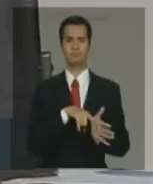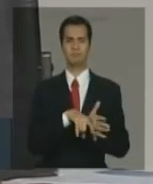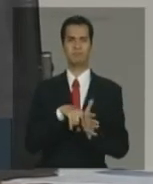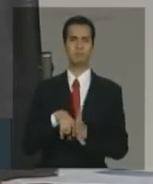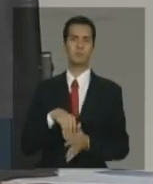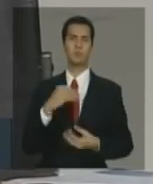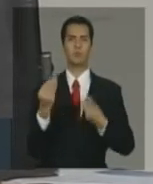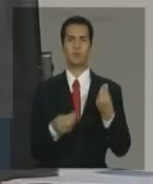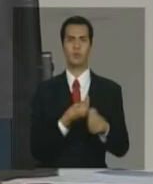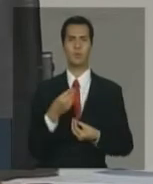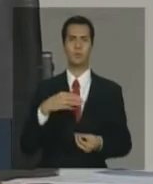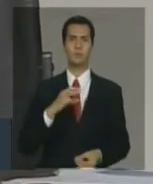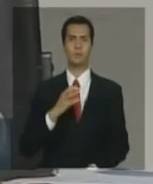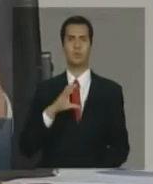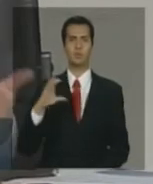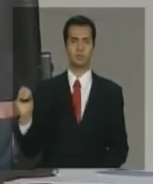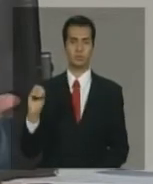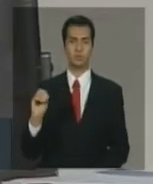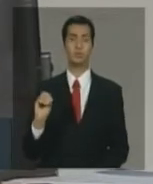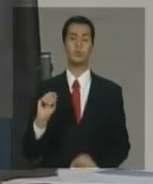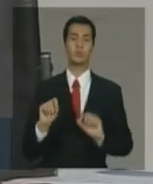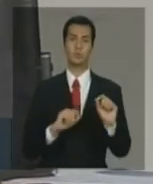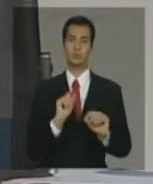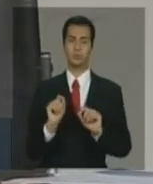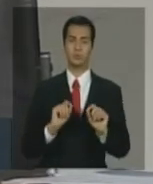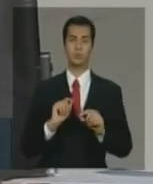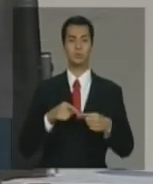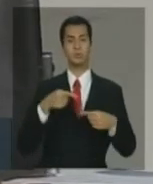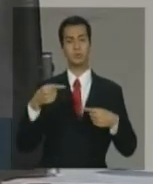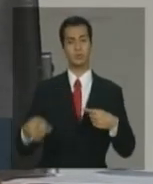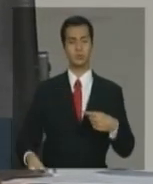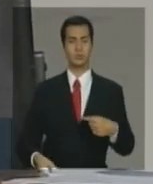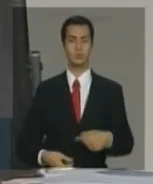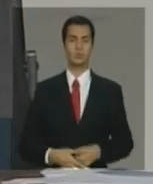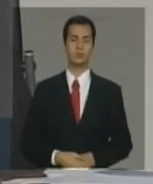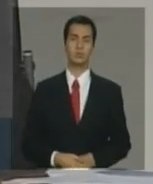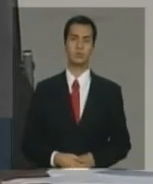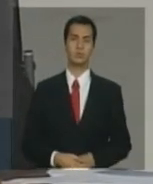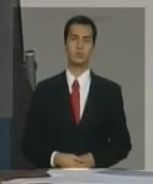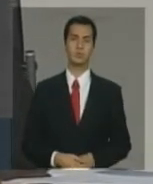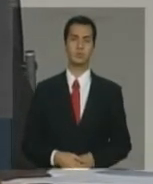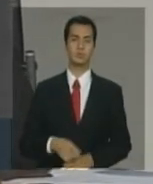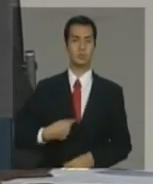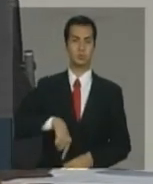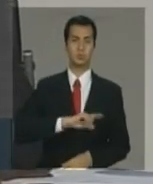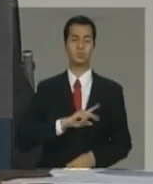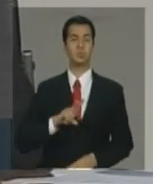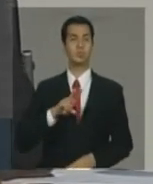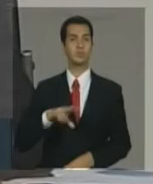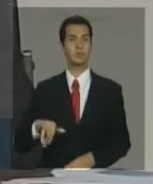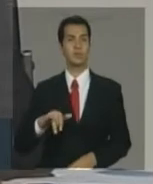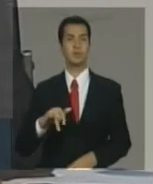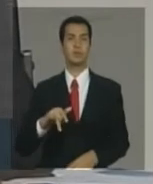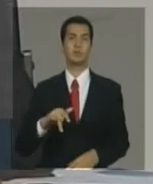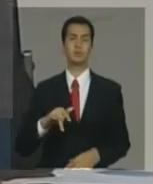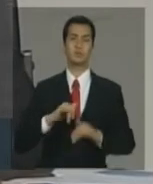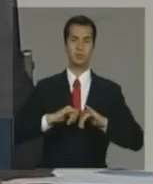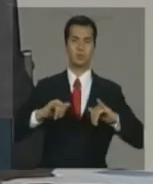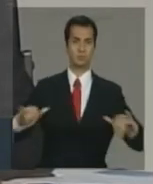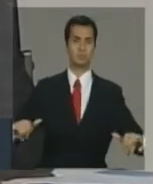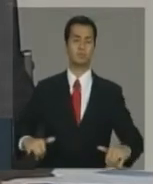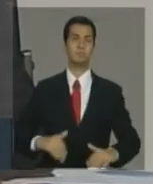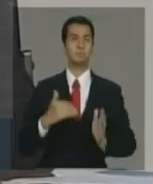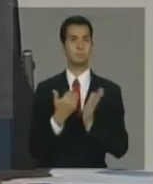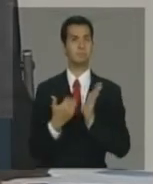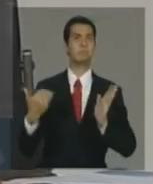e estou bem otimista que já em março, seja, portanto, no próximo resultado, nós teremos um crescimento bem maior para informar. Então, só